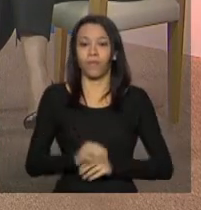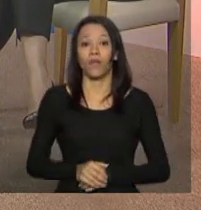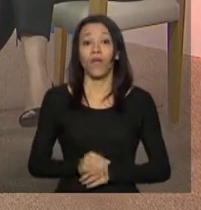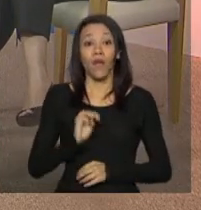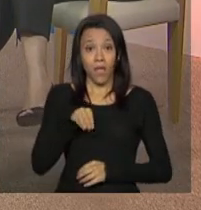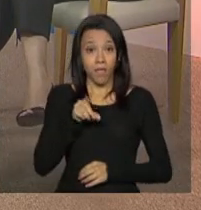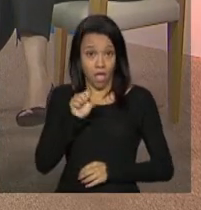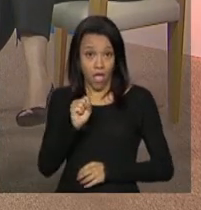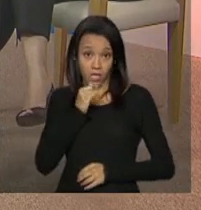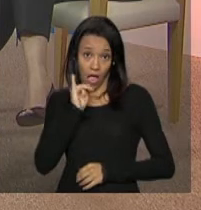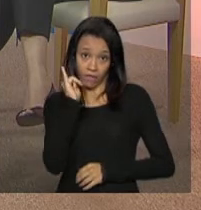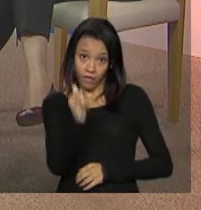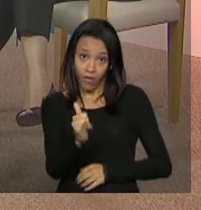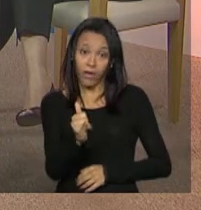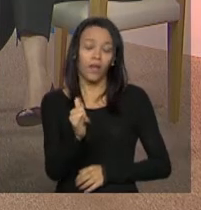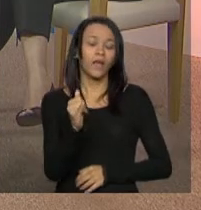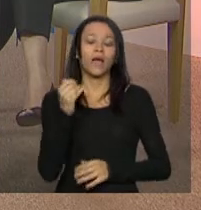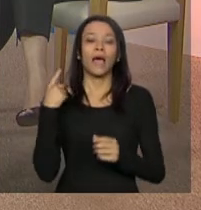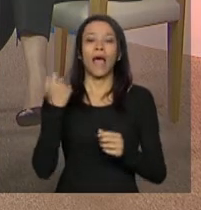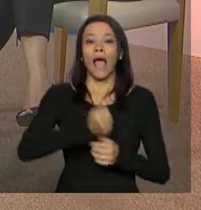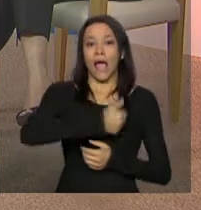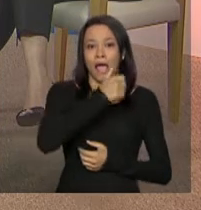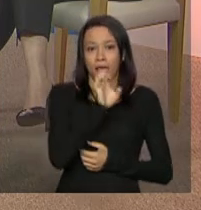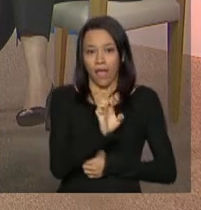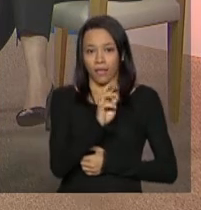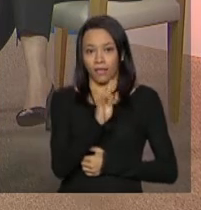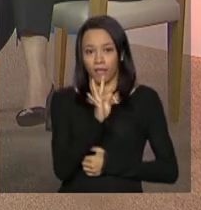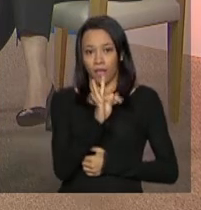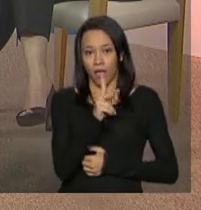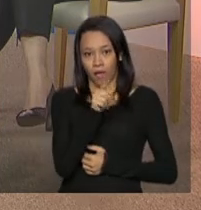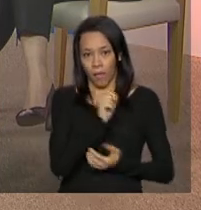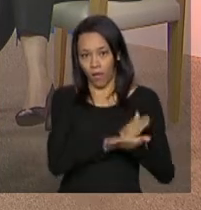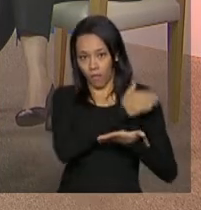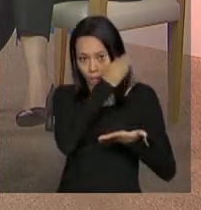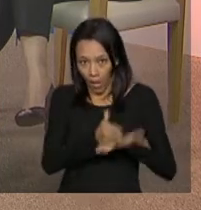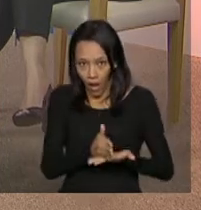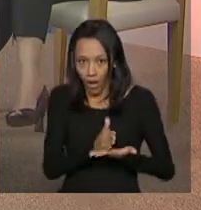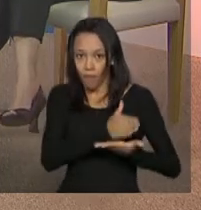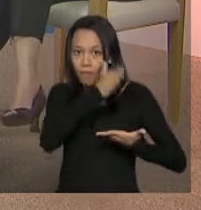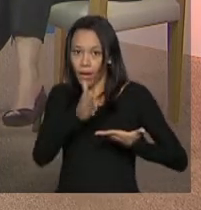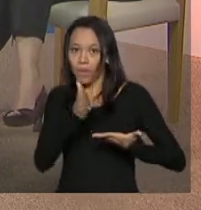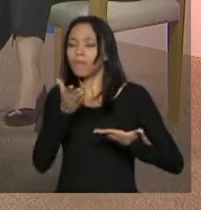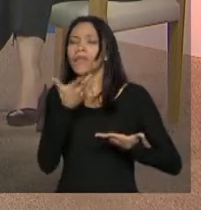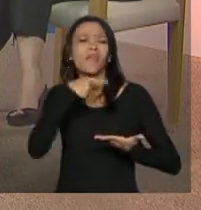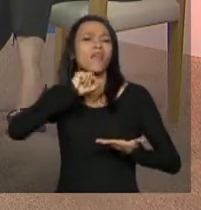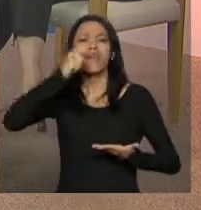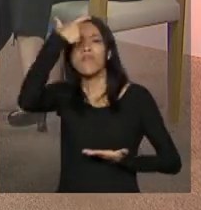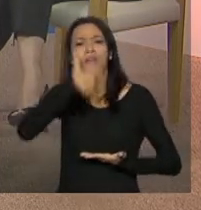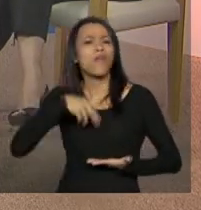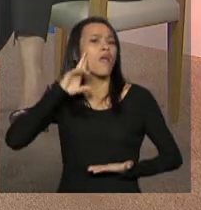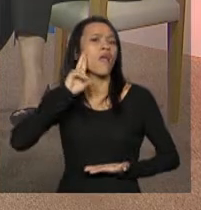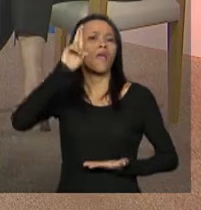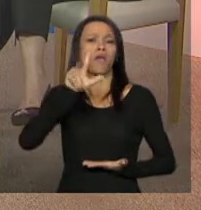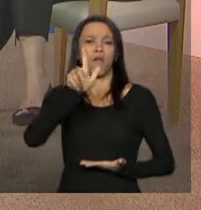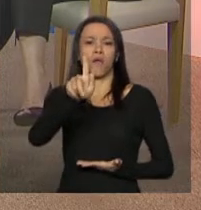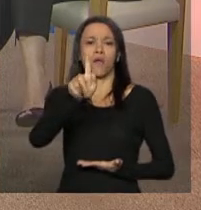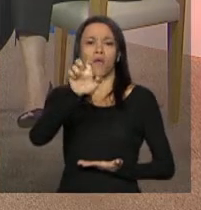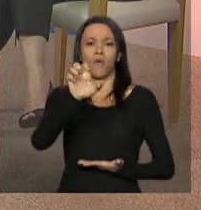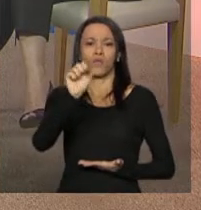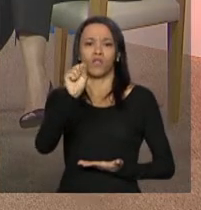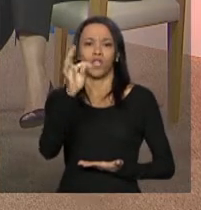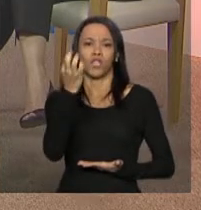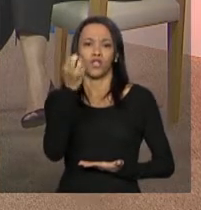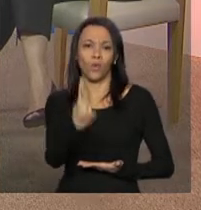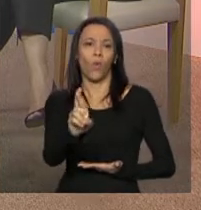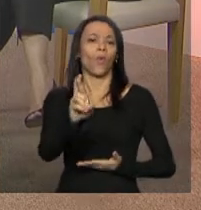a etapa de preenchimento que a gente tá falando aqui, o gestor deve fazer. Quem é o gestor, né, gente? O gestor é